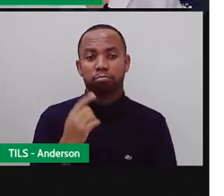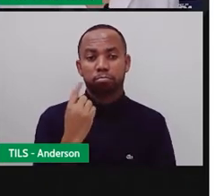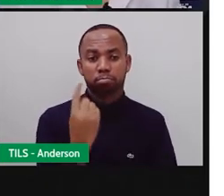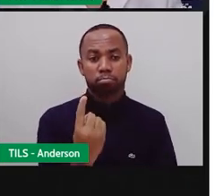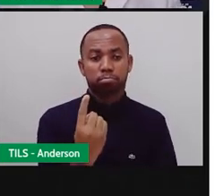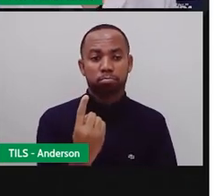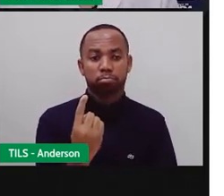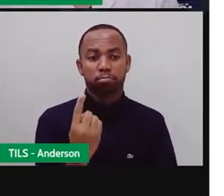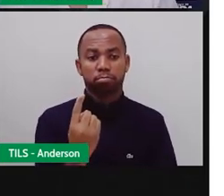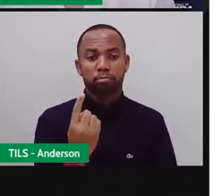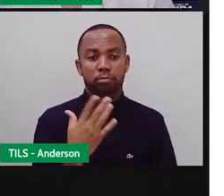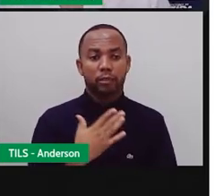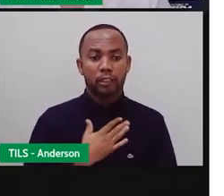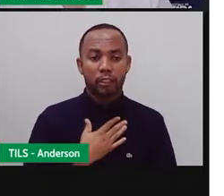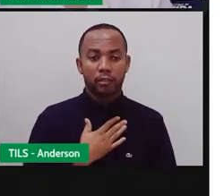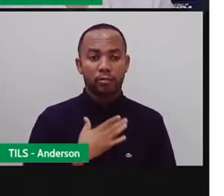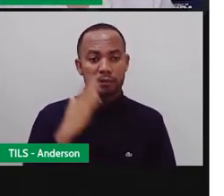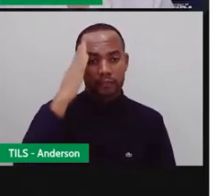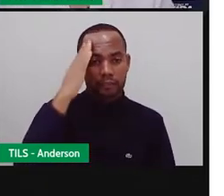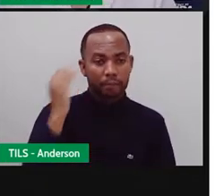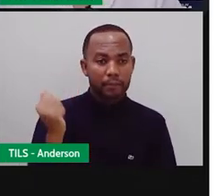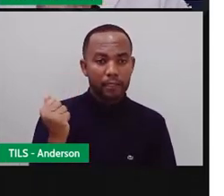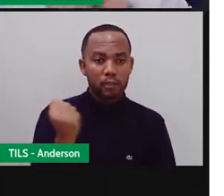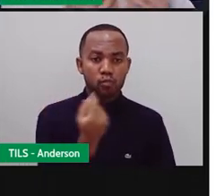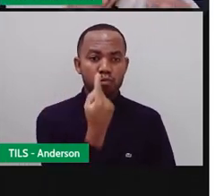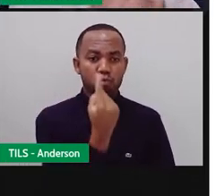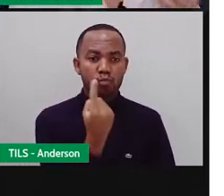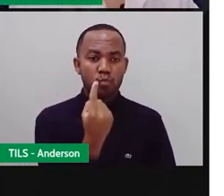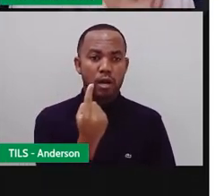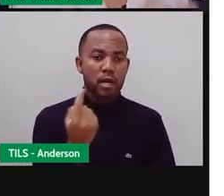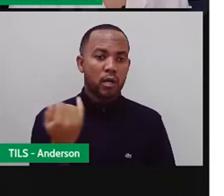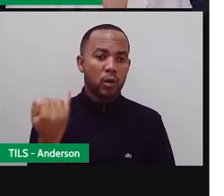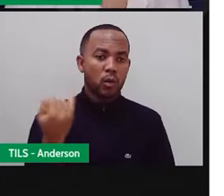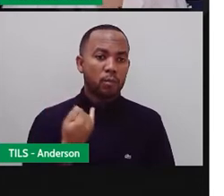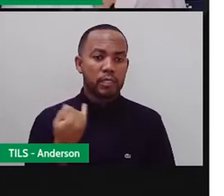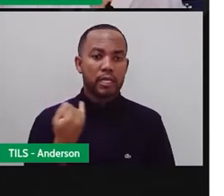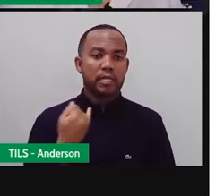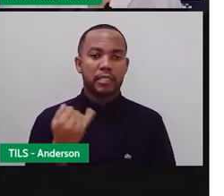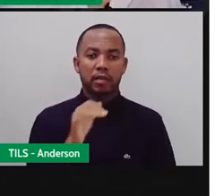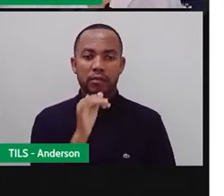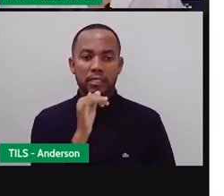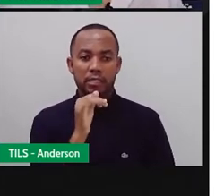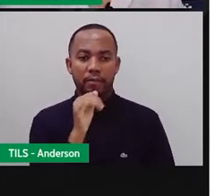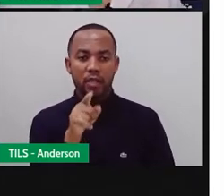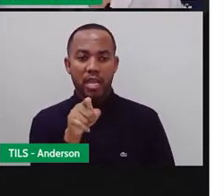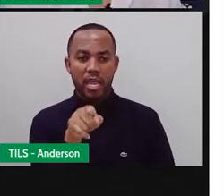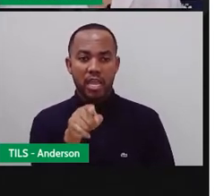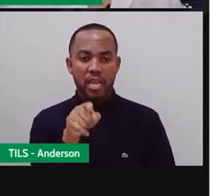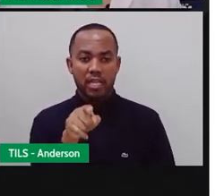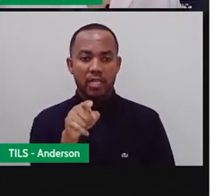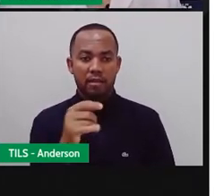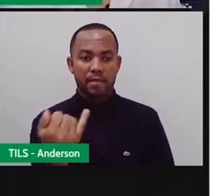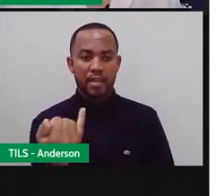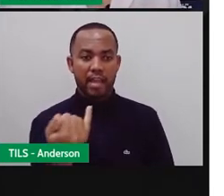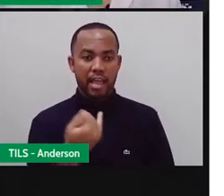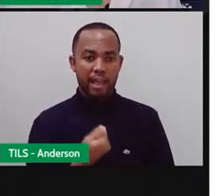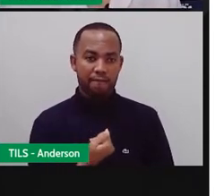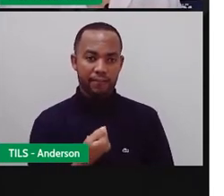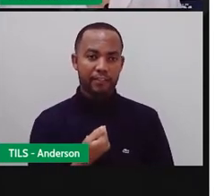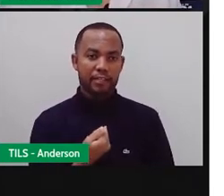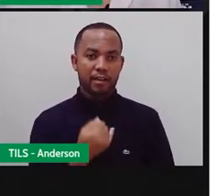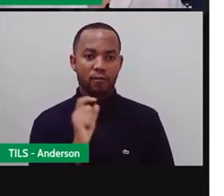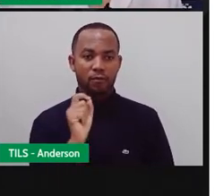Como assim? Olha o nome, individual. É o que? Uma pessoa para outra, né? São ferramentas, né? Que